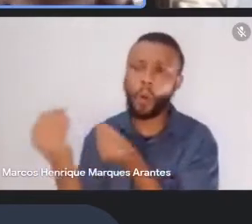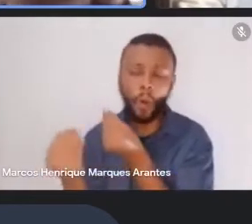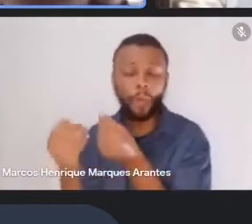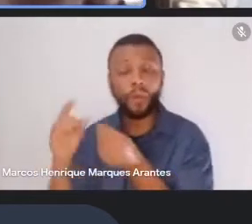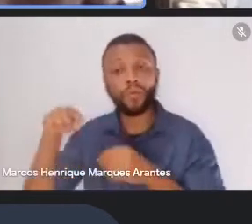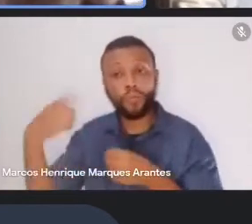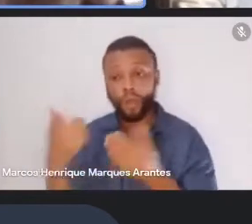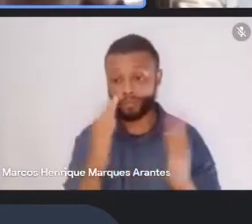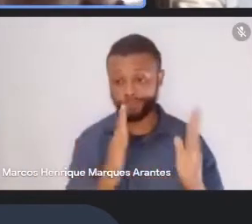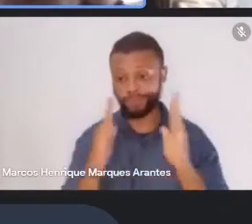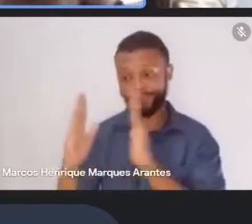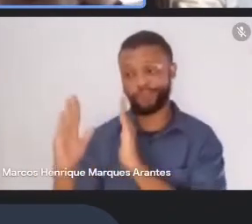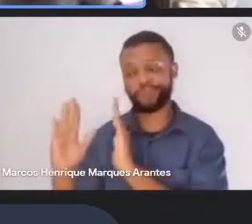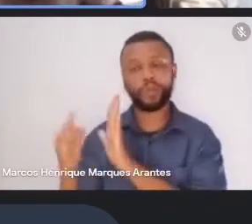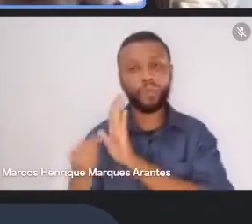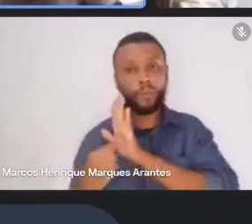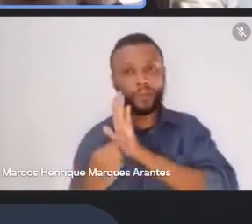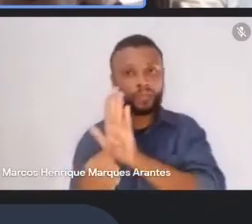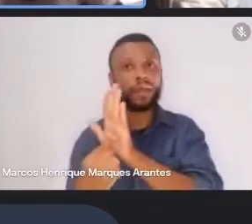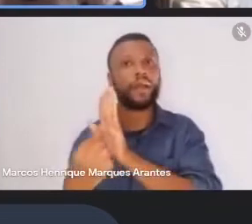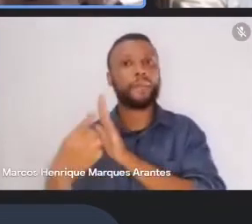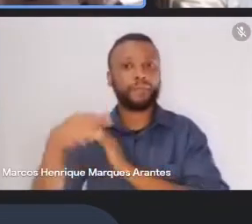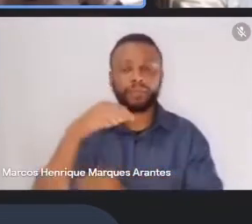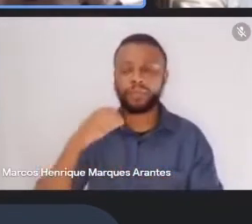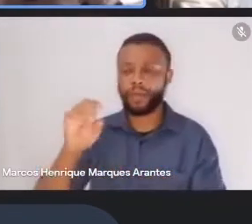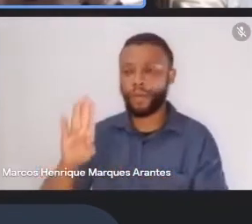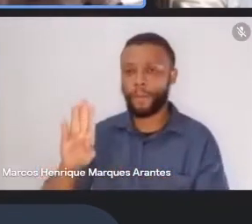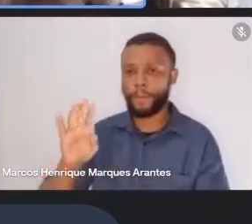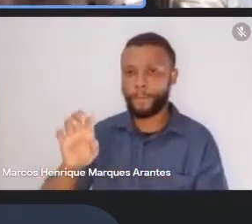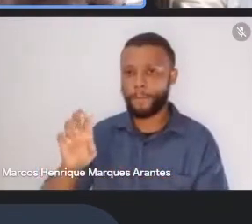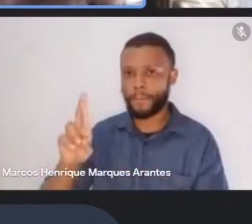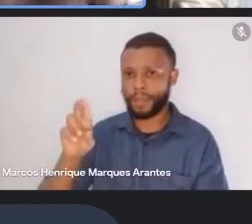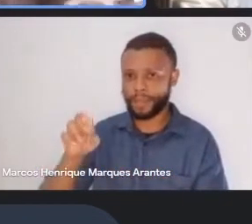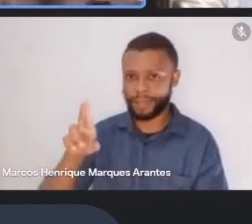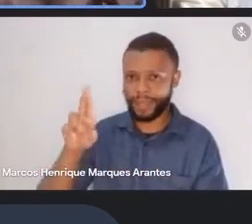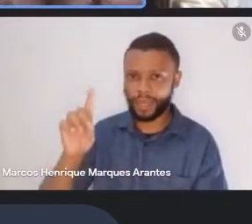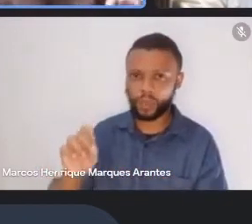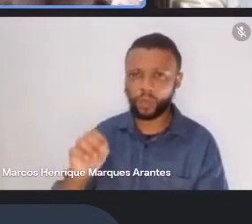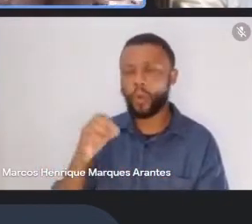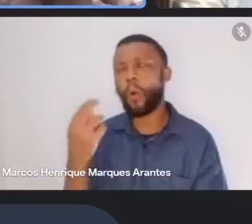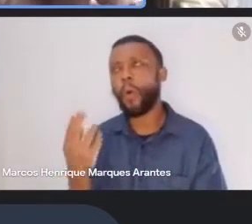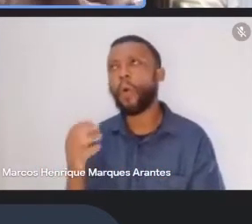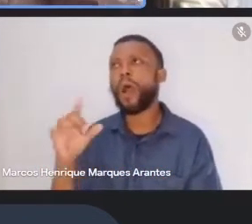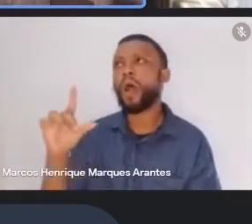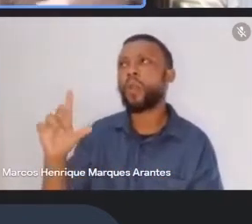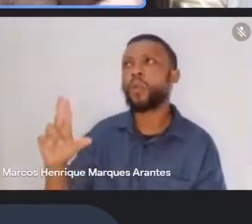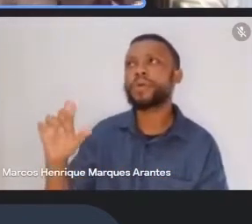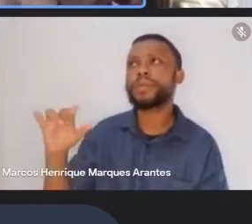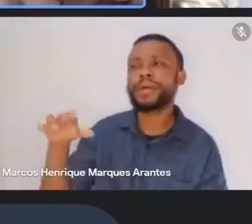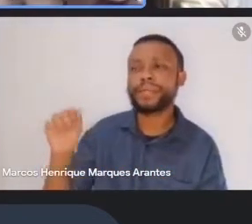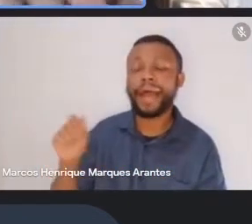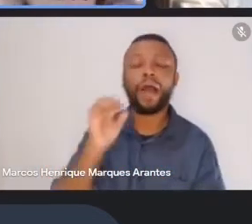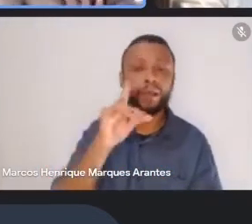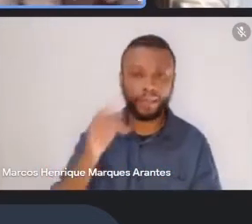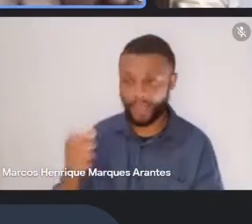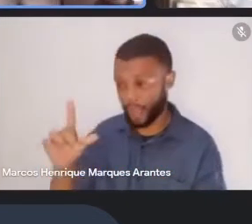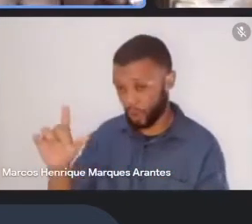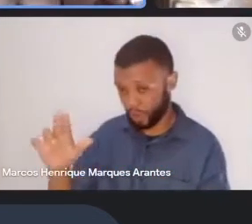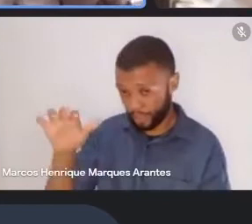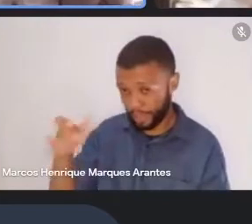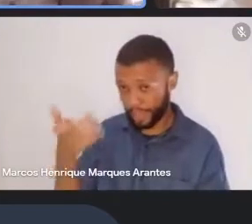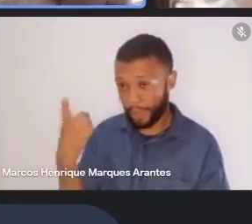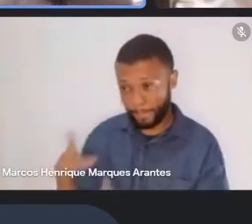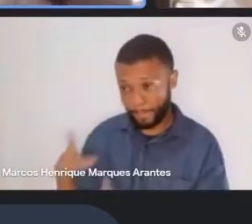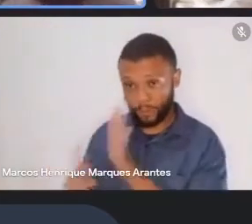colocar o Bernardo, né? Não, é o Bernardo Azevedo ou é a Lu? É a Lu, a Luciana. Desculpa, a Luciana quer perguntar isso para vocês. Já vou